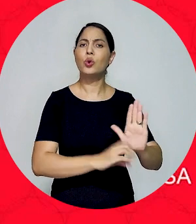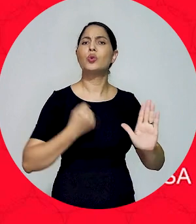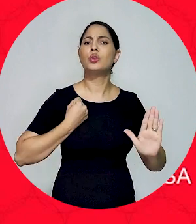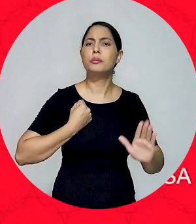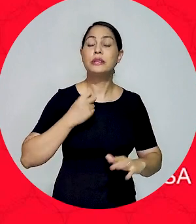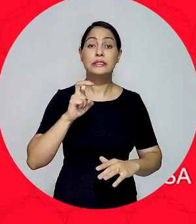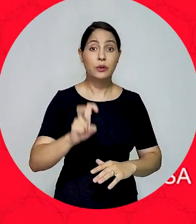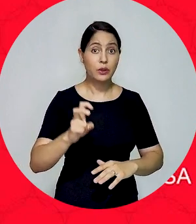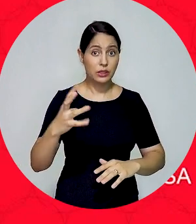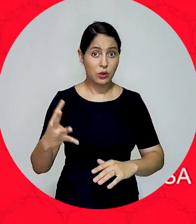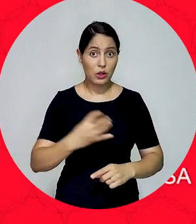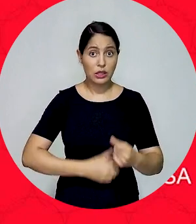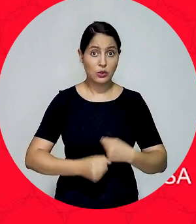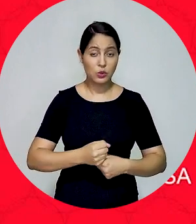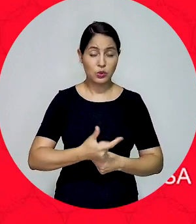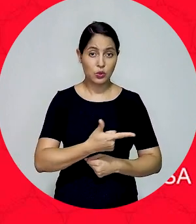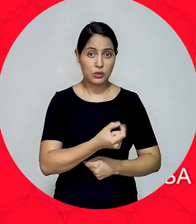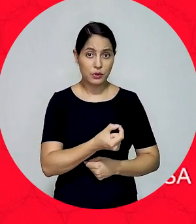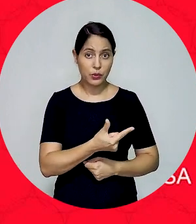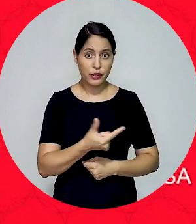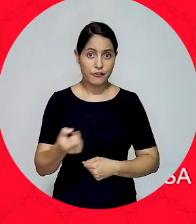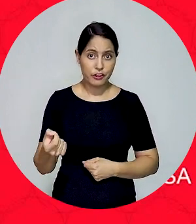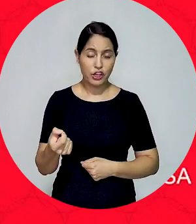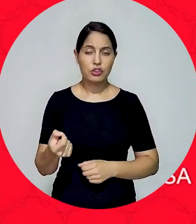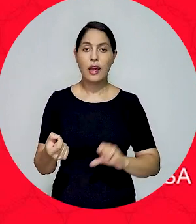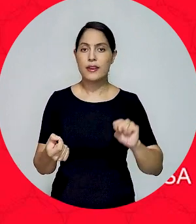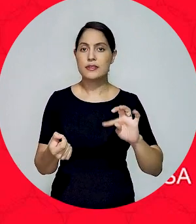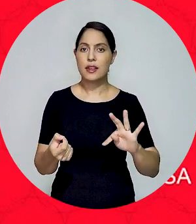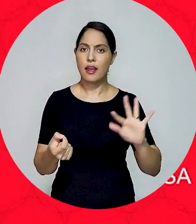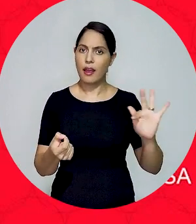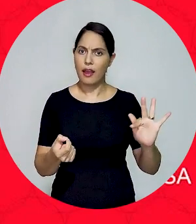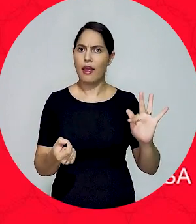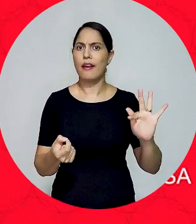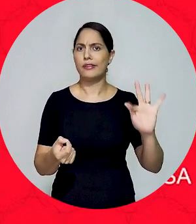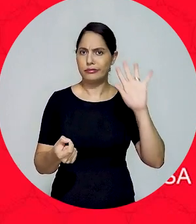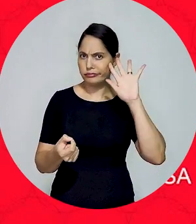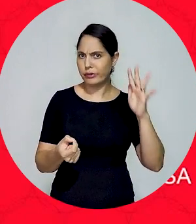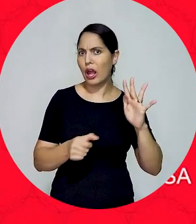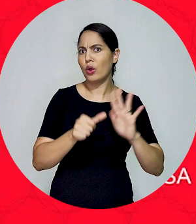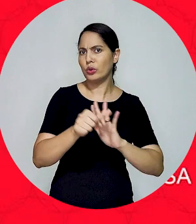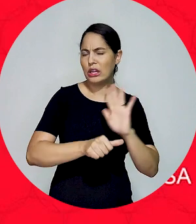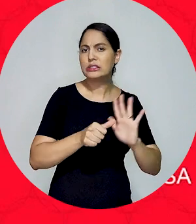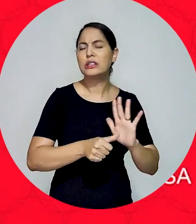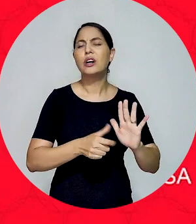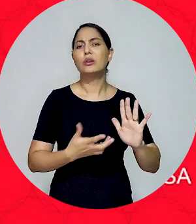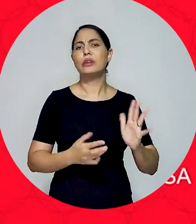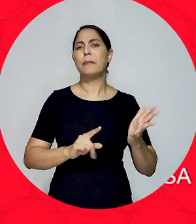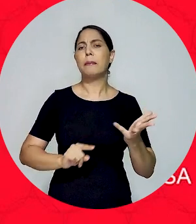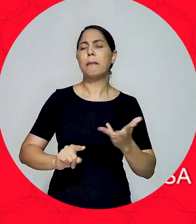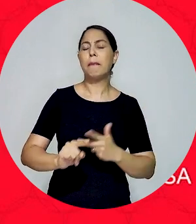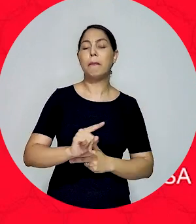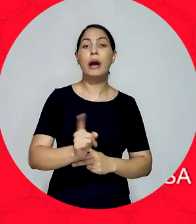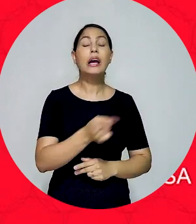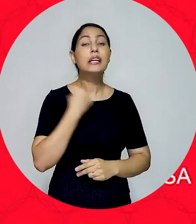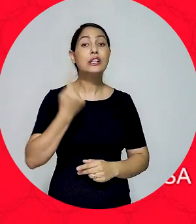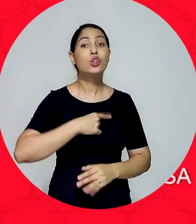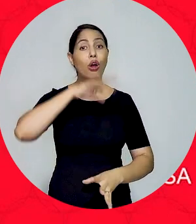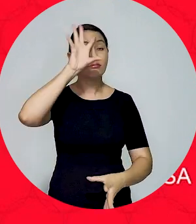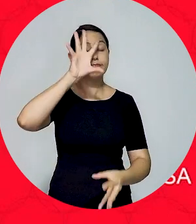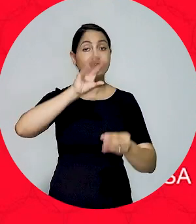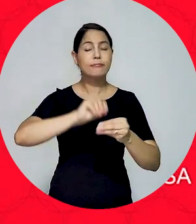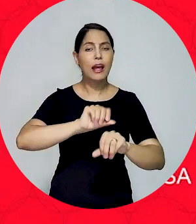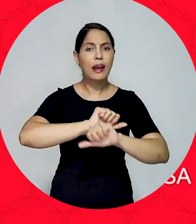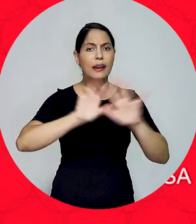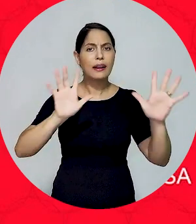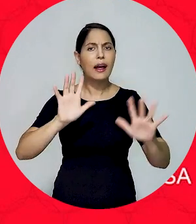de 2020, que alterou o regimento do Supremo Tribunal Federal e deu nuances interessantes que podem nos ajudar